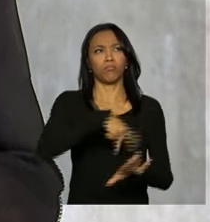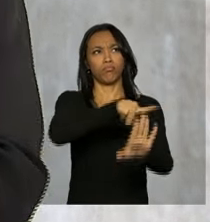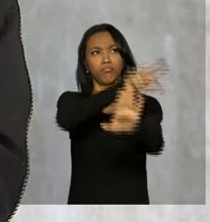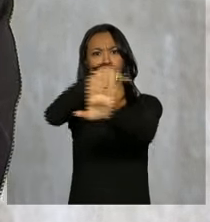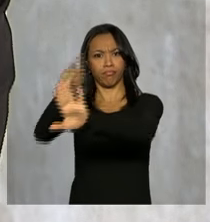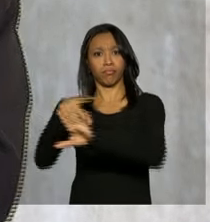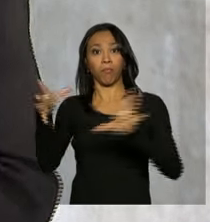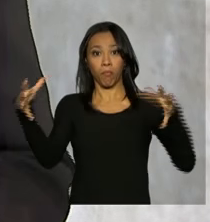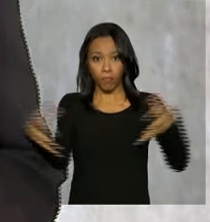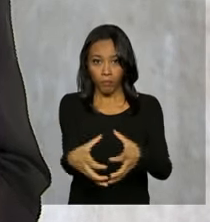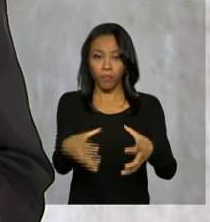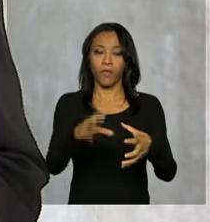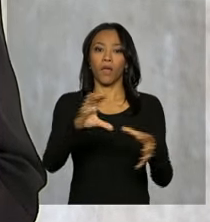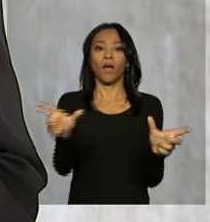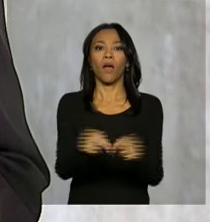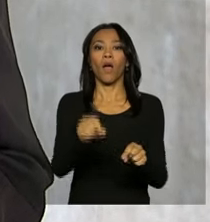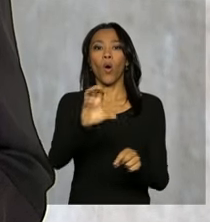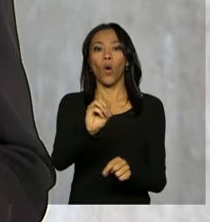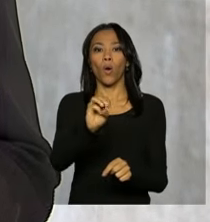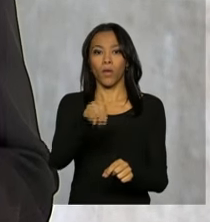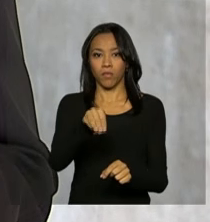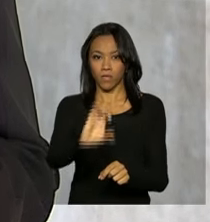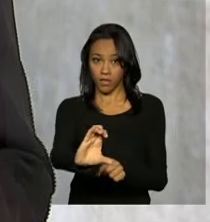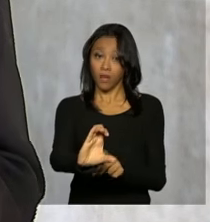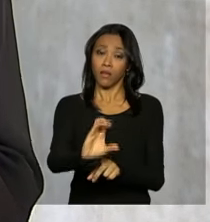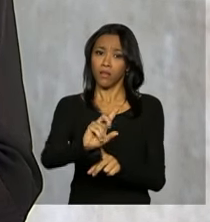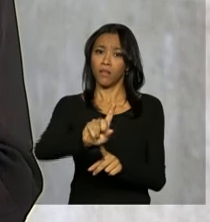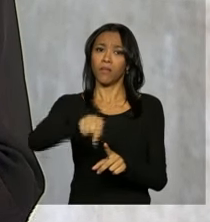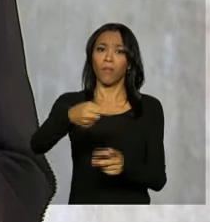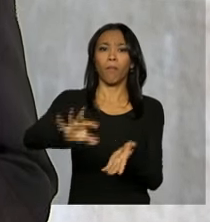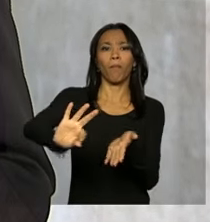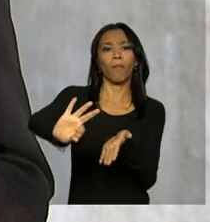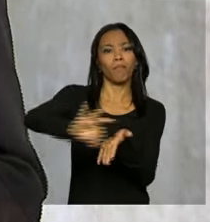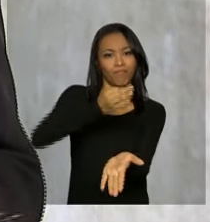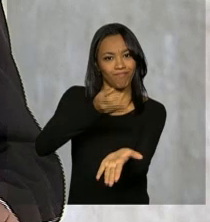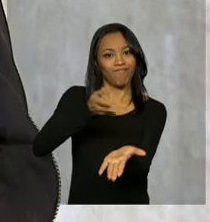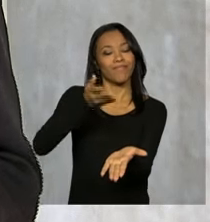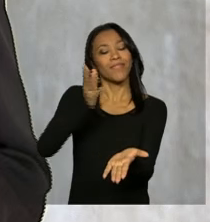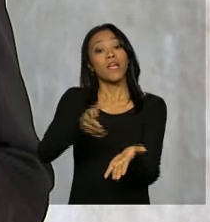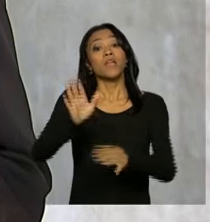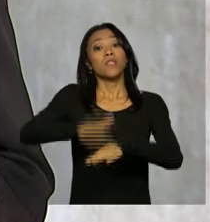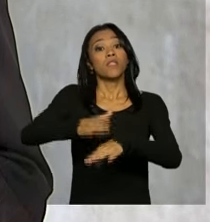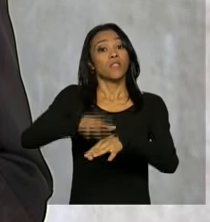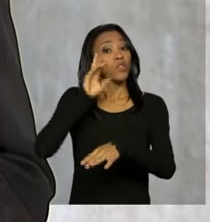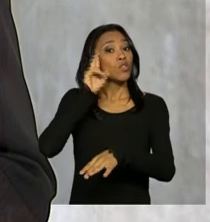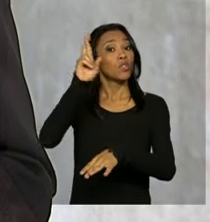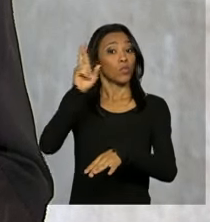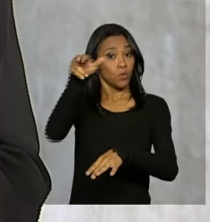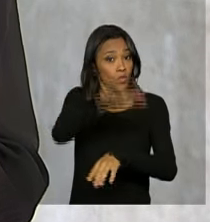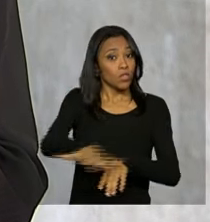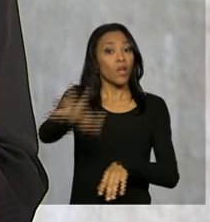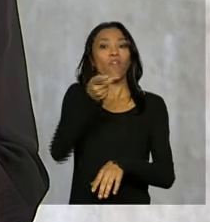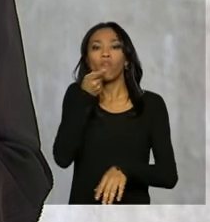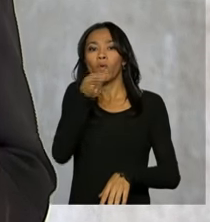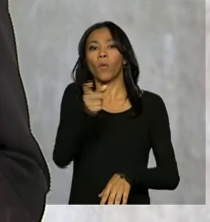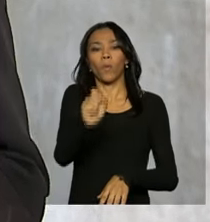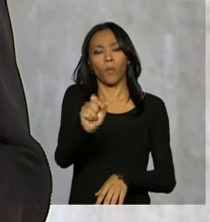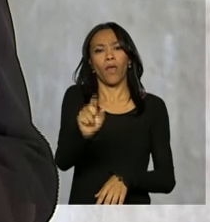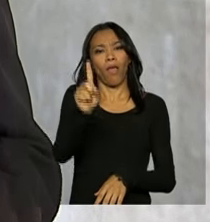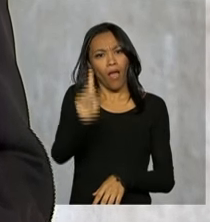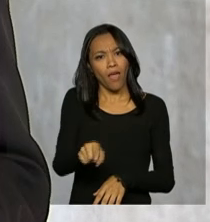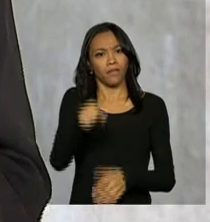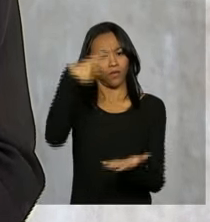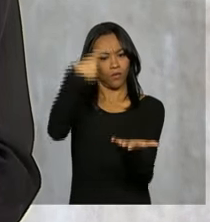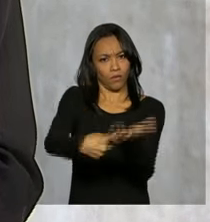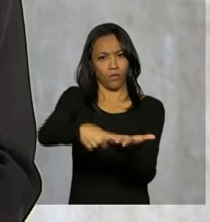organização. e depois do Congresso Nacional aqui no Brasil terá aprovado este acordo. Segundo o diretor-geral da OMC, a estimativa é